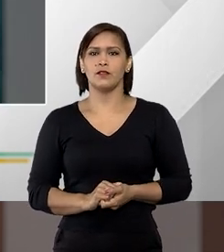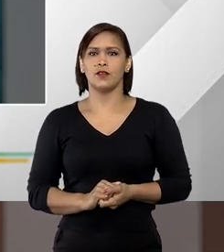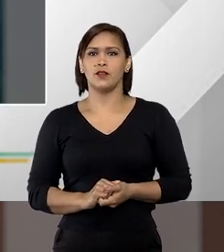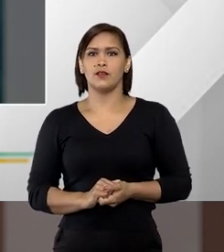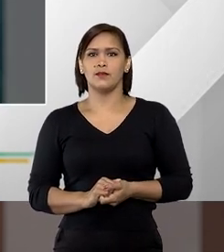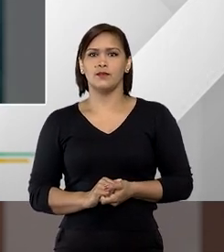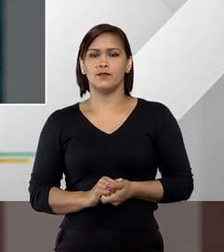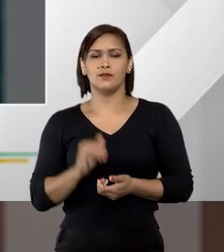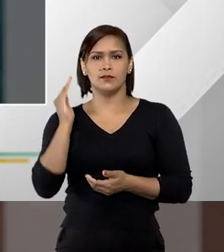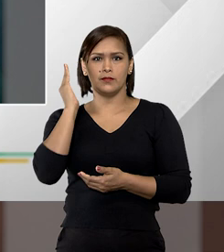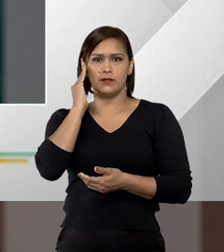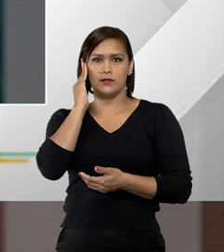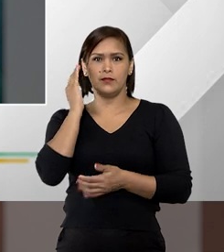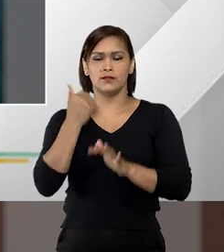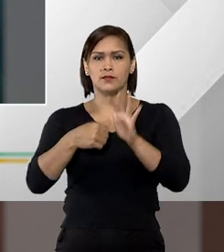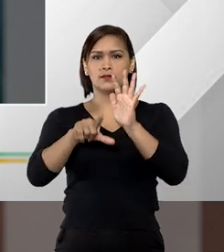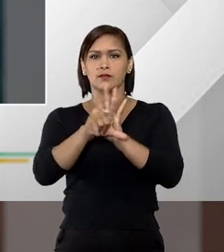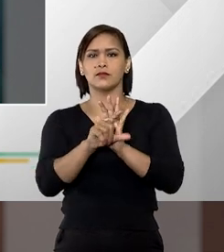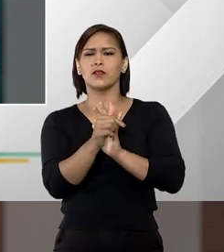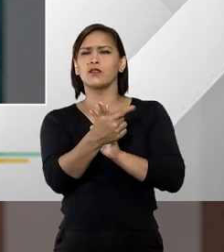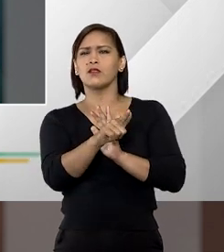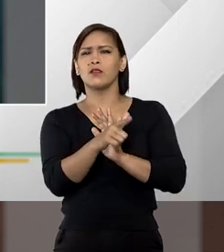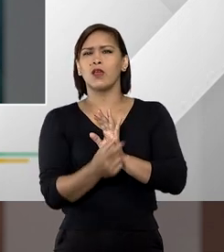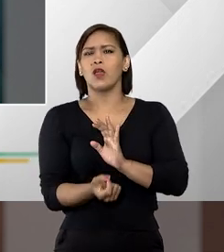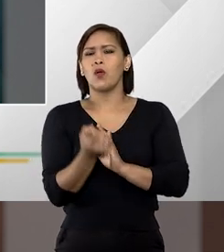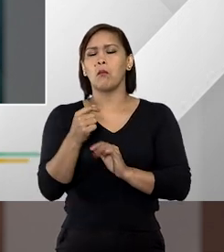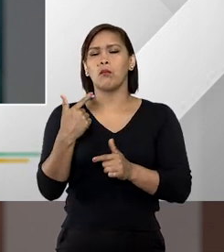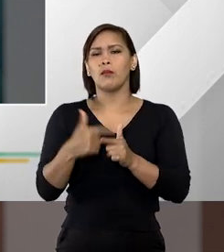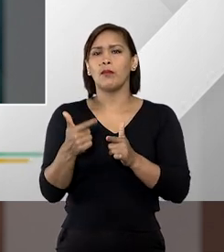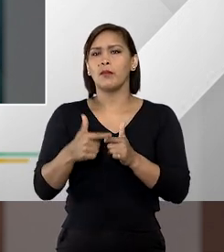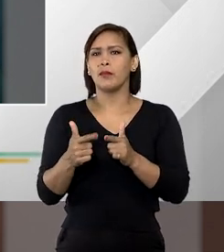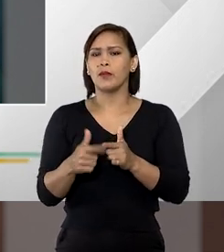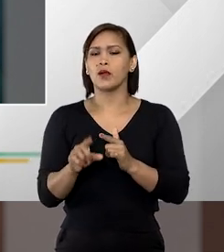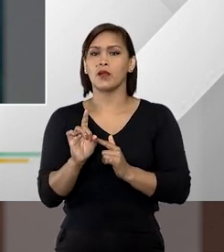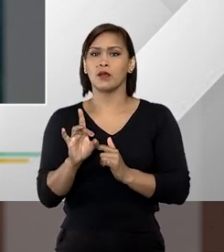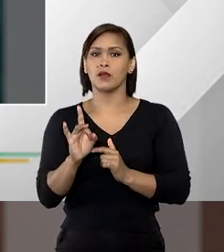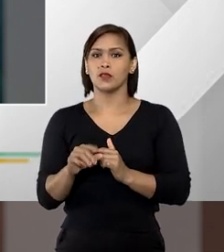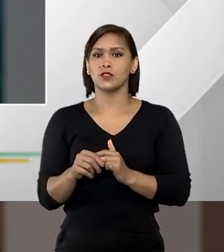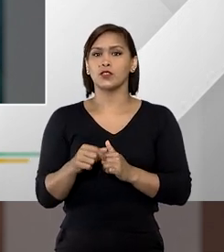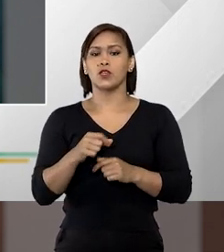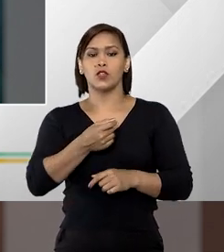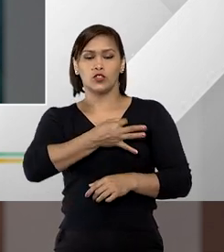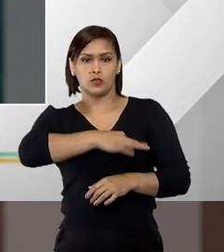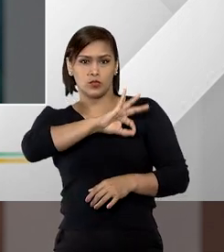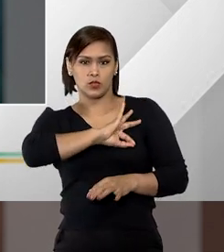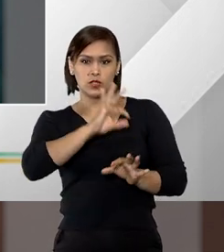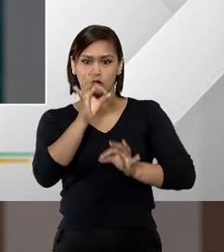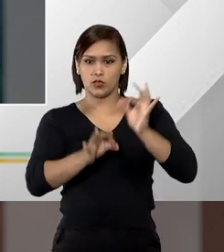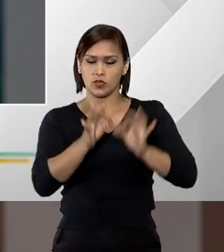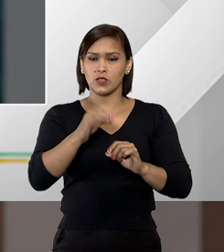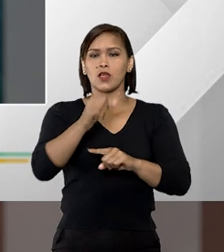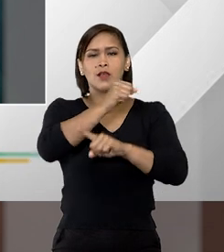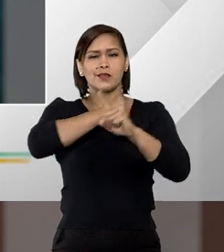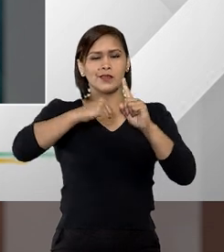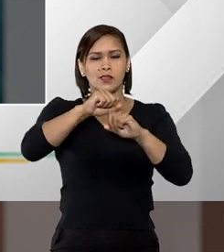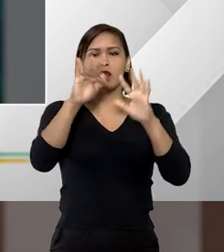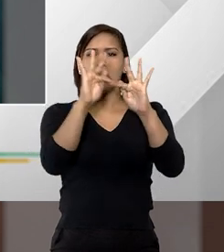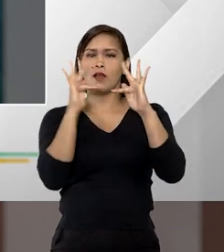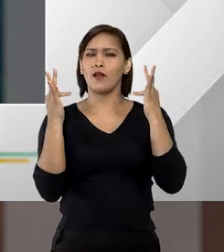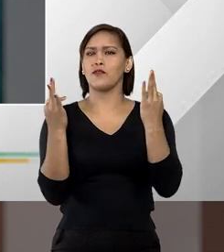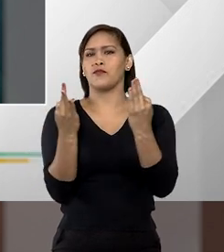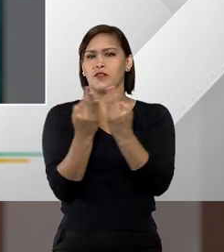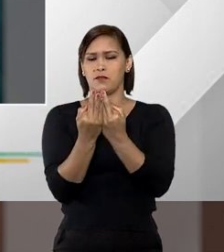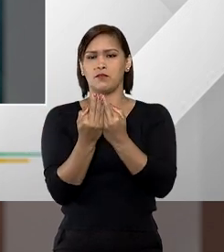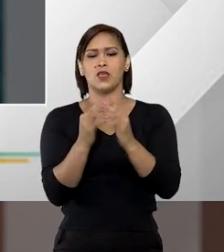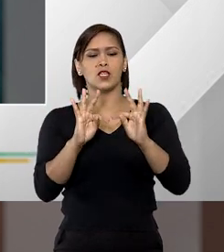sabemos que essa então não é uma questão não é problema apenas de polícia e justiça envolve aí a sociedade a família